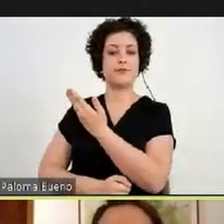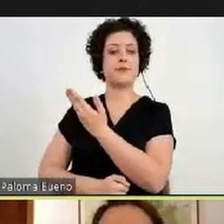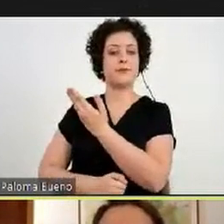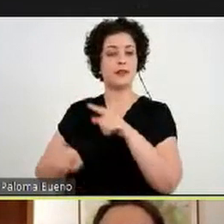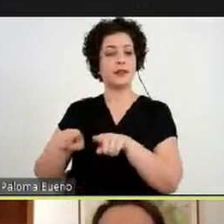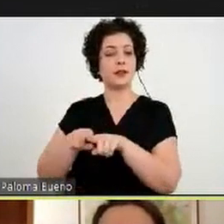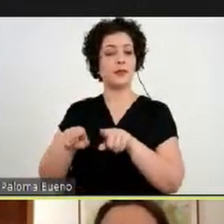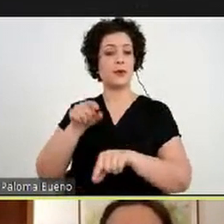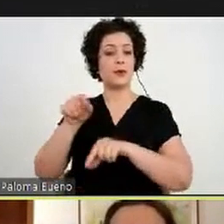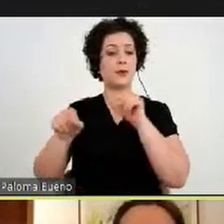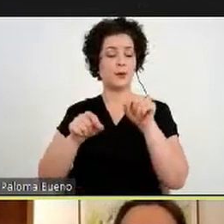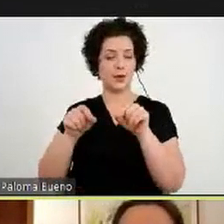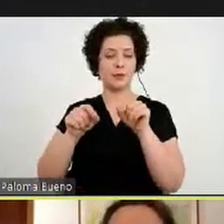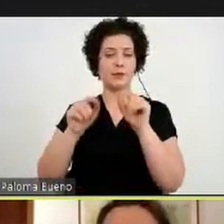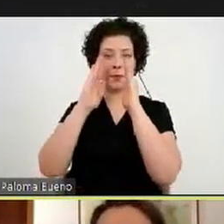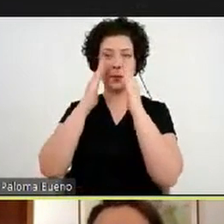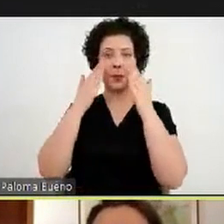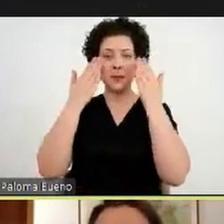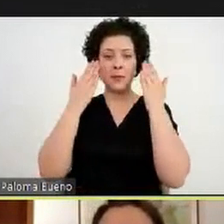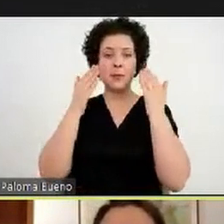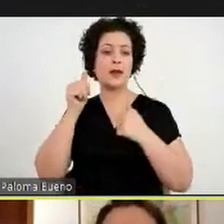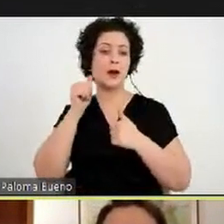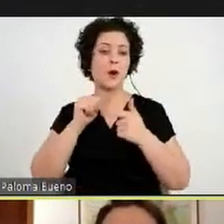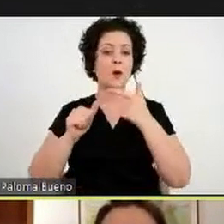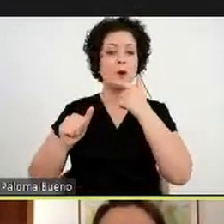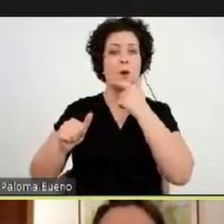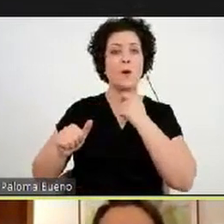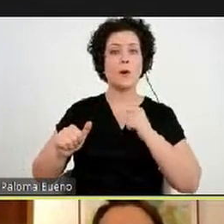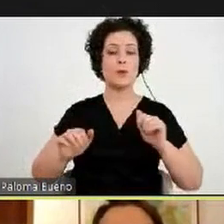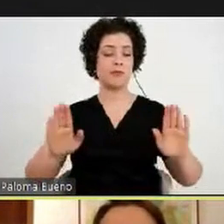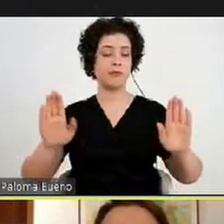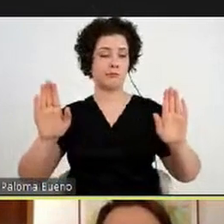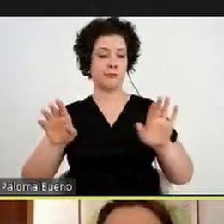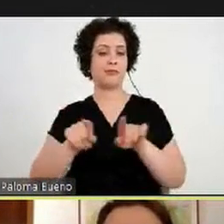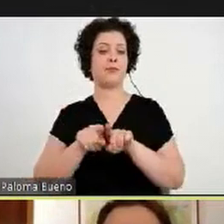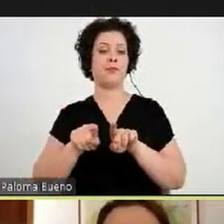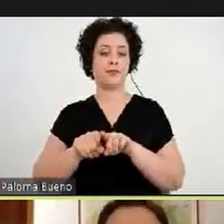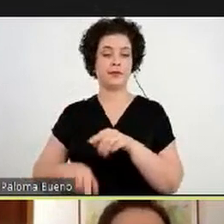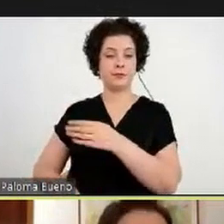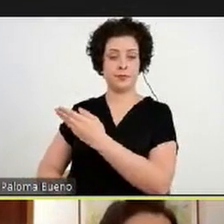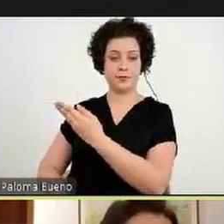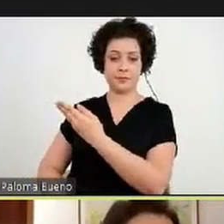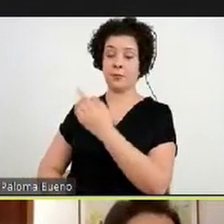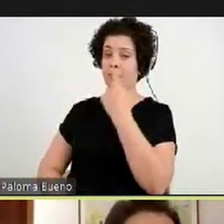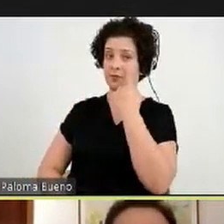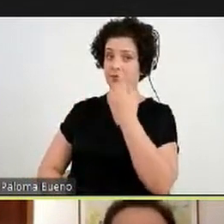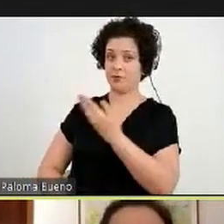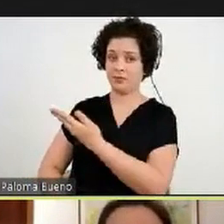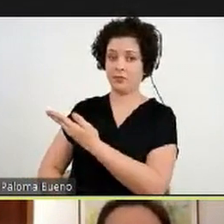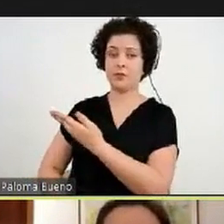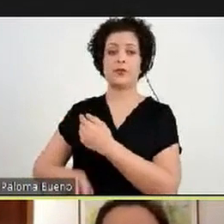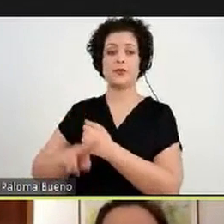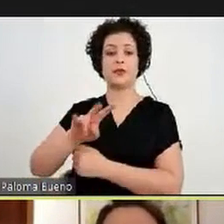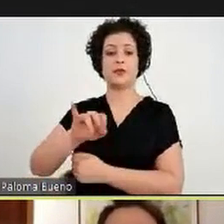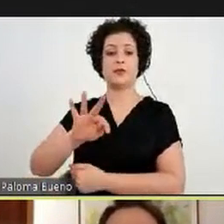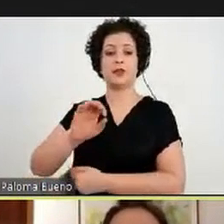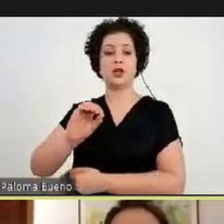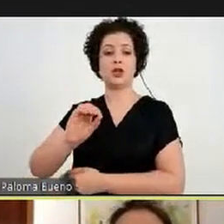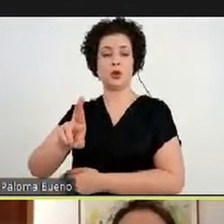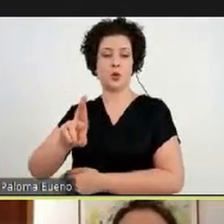pouco também as questões feminino e masculino no Ismael Nery, observamos o Vitor Brecheret,